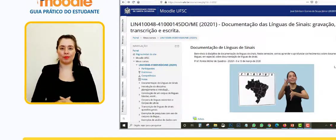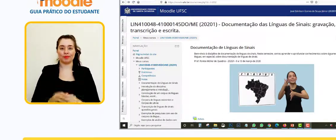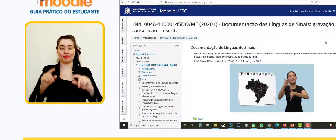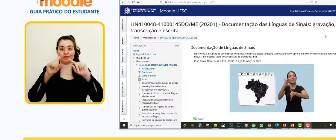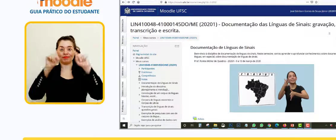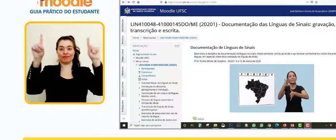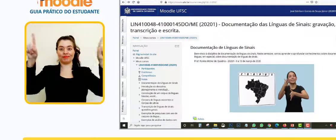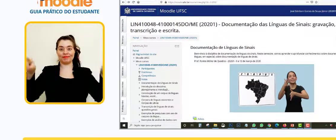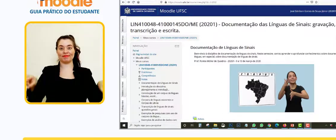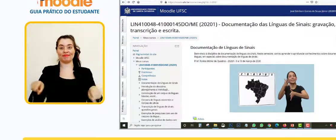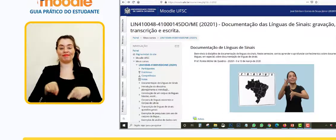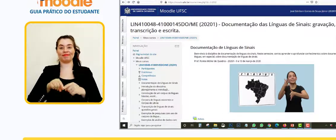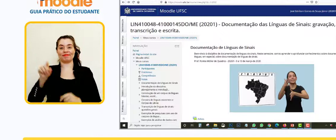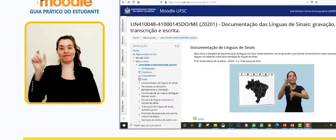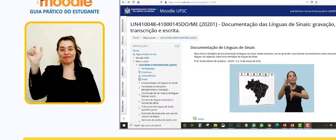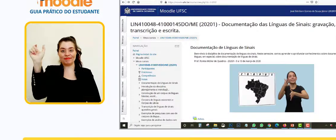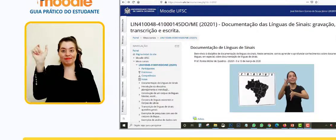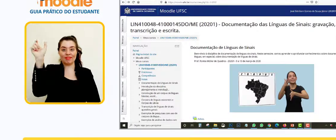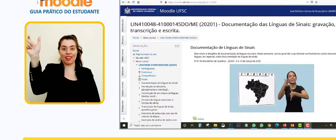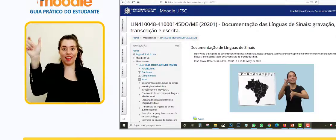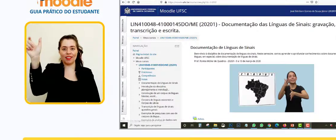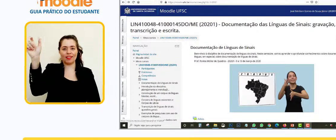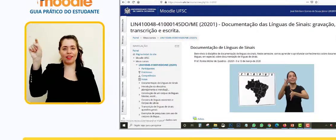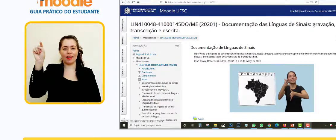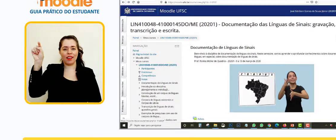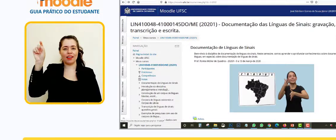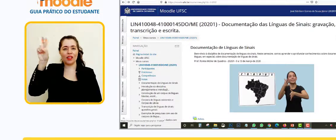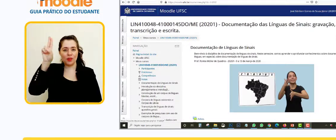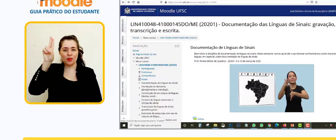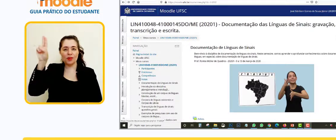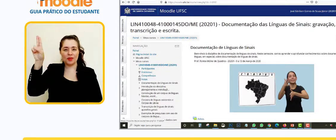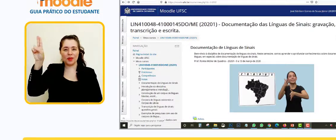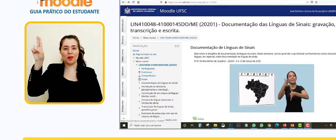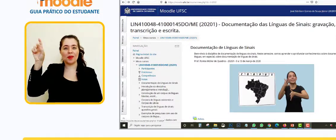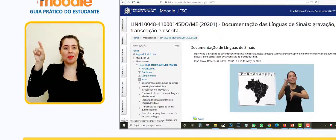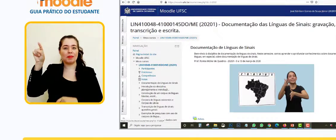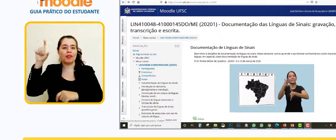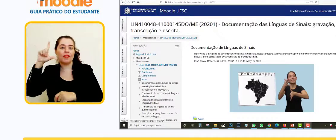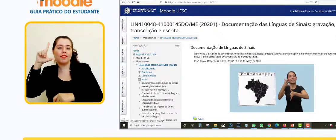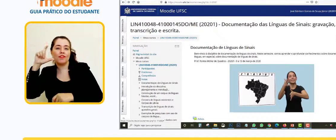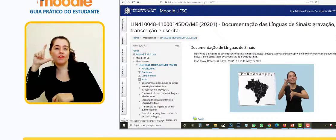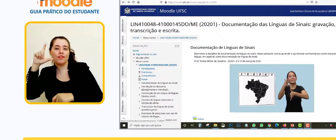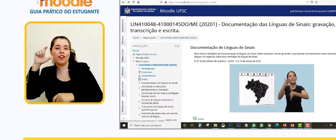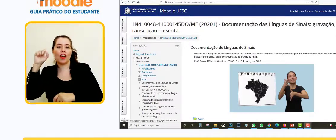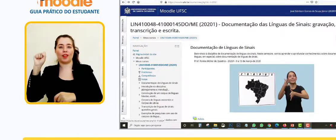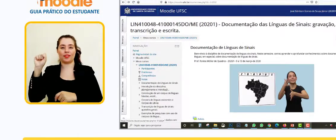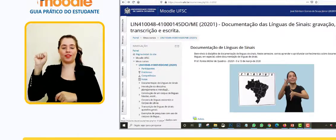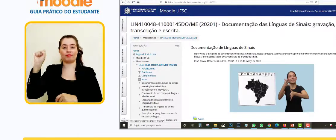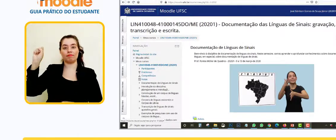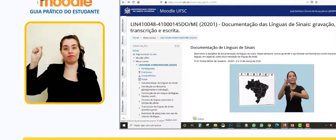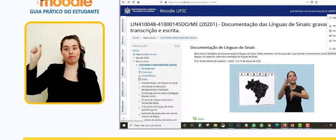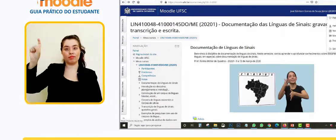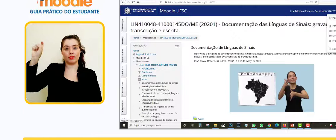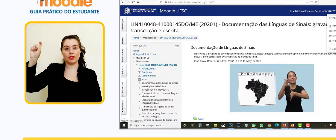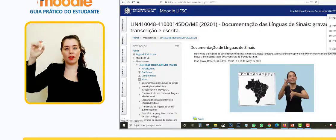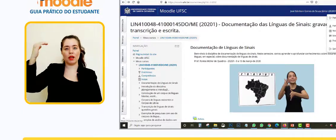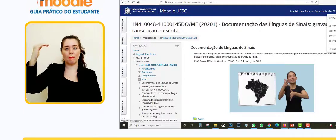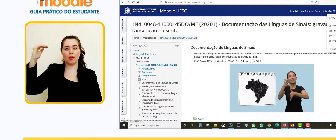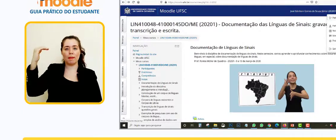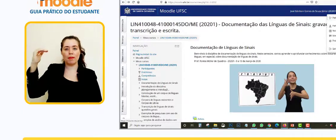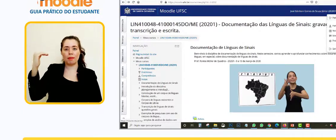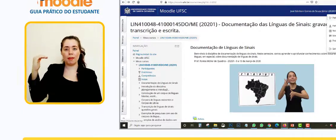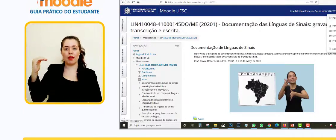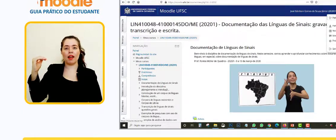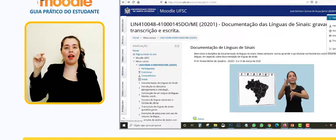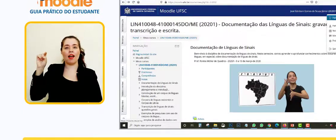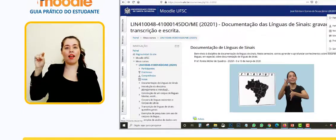visualizar suas notas é ir até o canto superior direito, onde você encontra o seu nome e a sua foto de perfil,